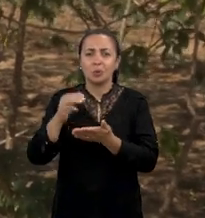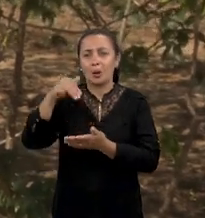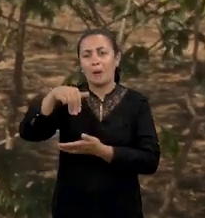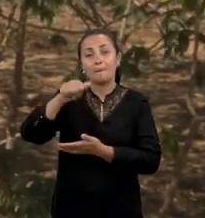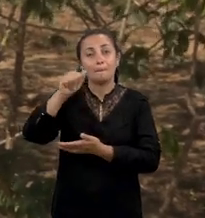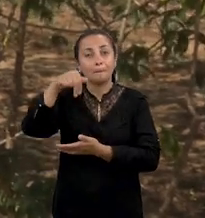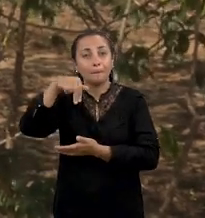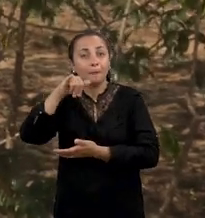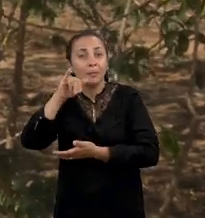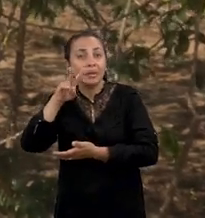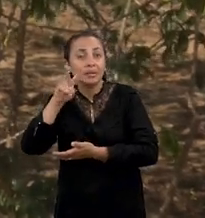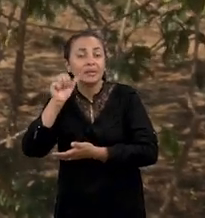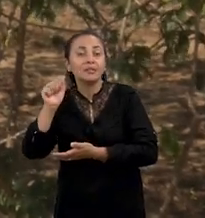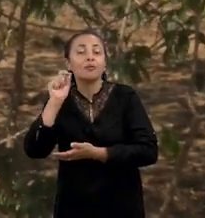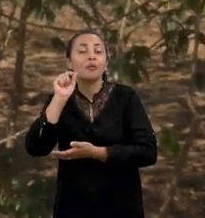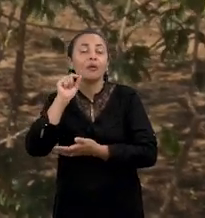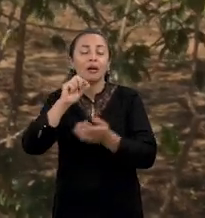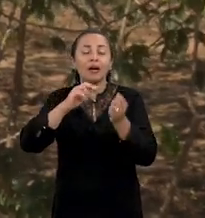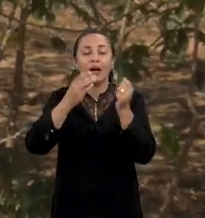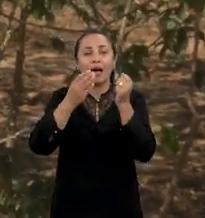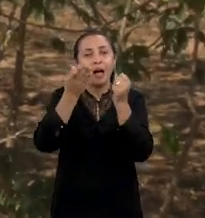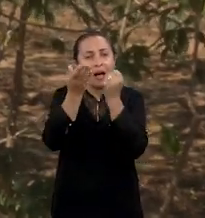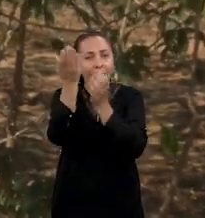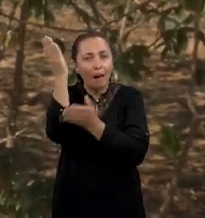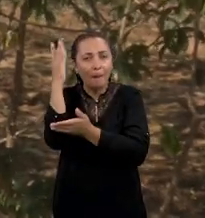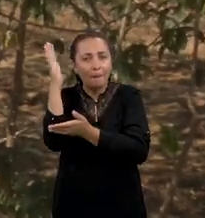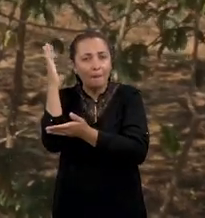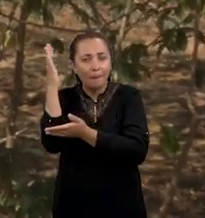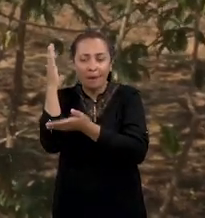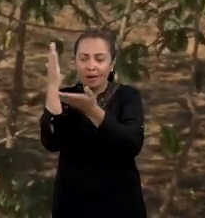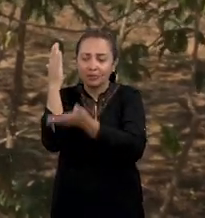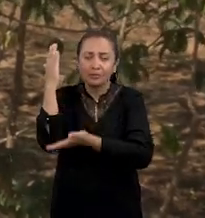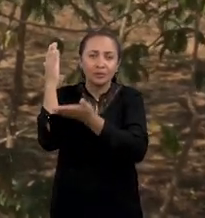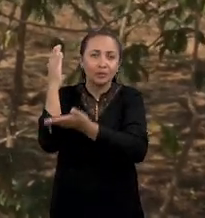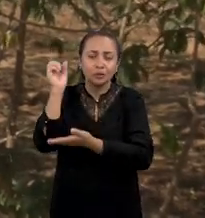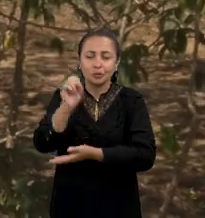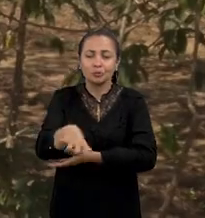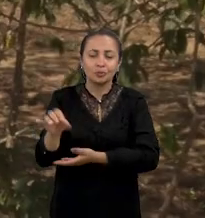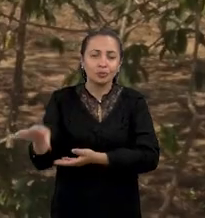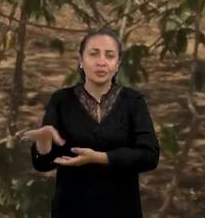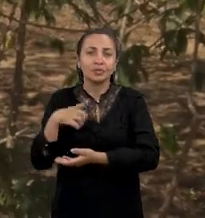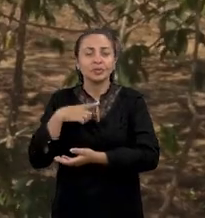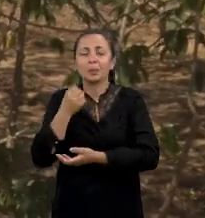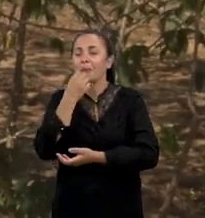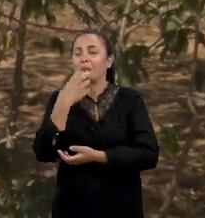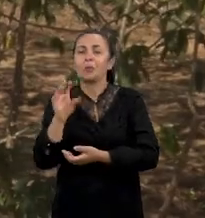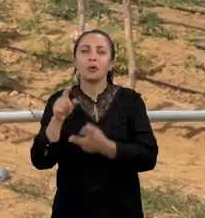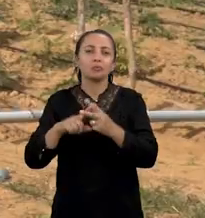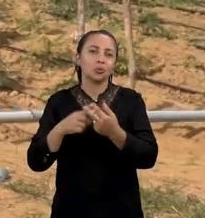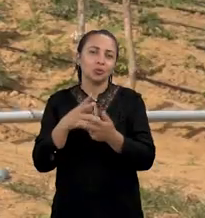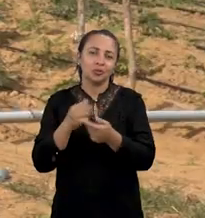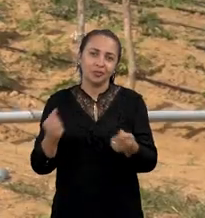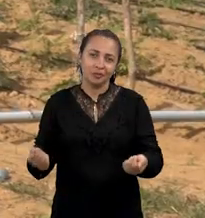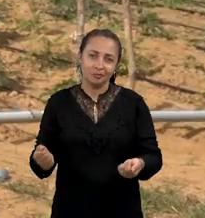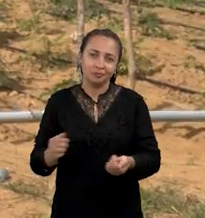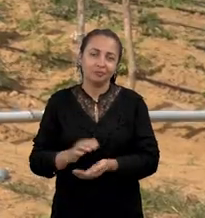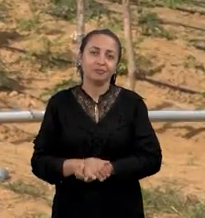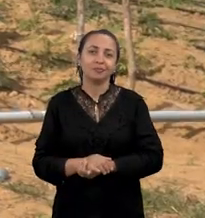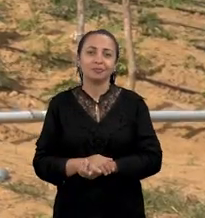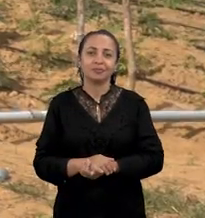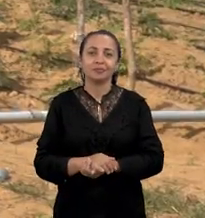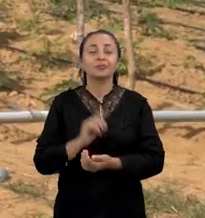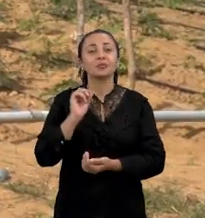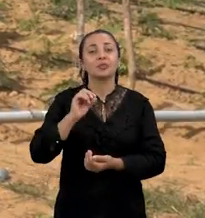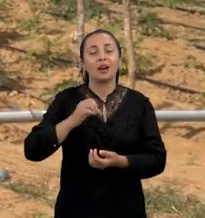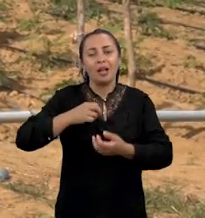manivas, alguns materiais que já foram testados para esses produtores, que têm uma boa produtividade. Elas estão aqui